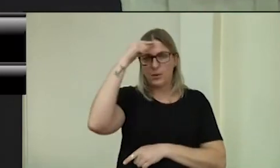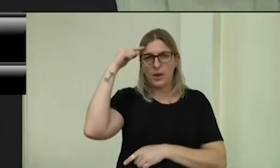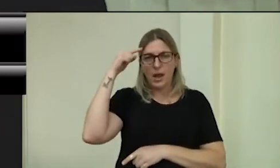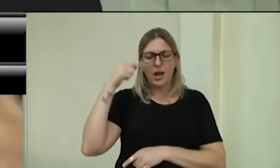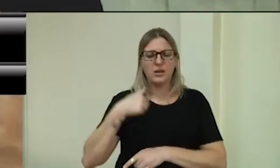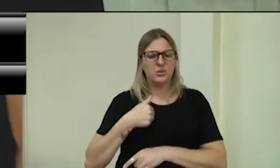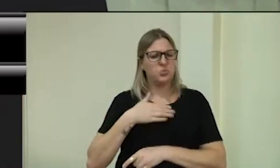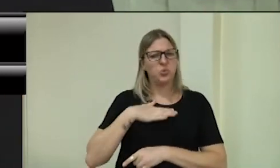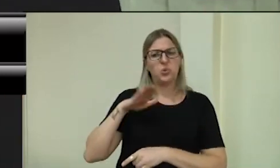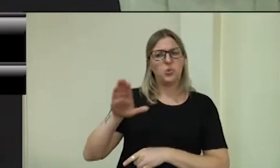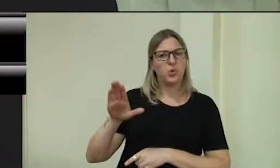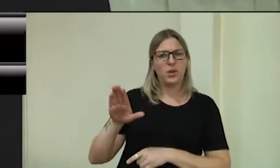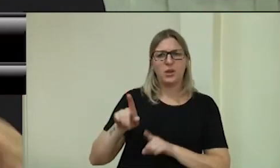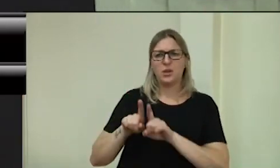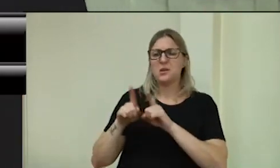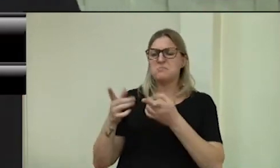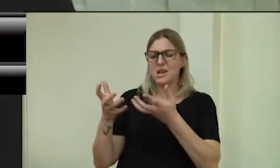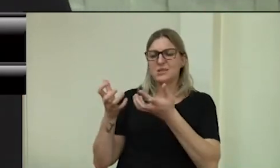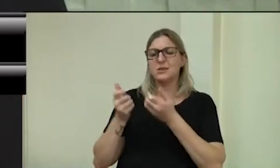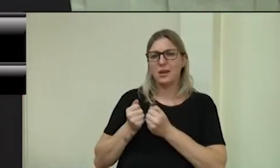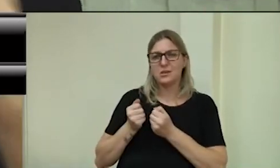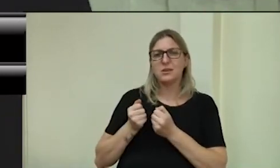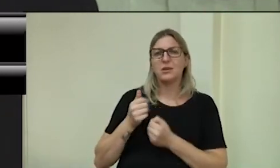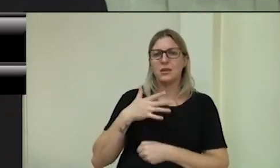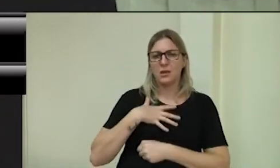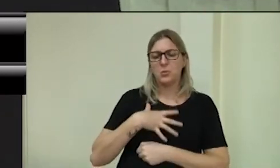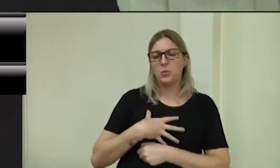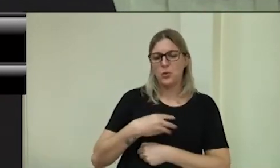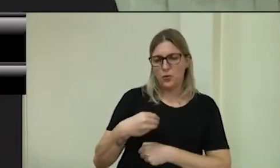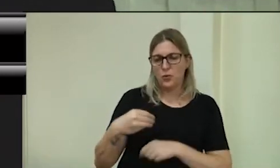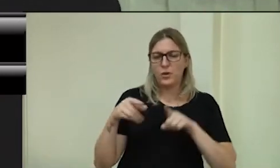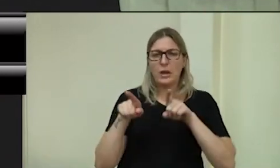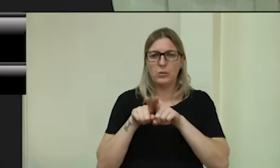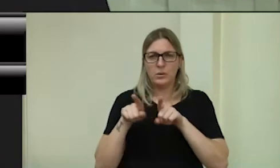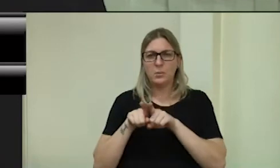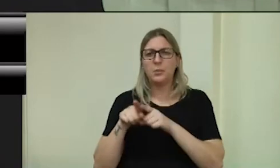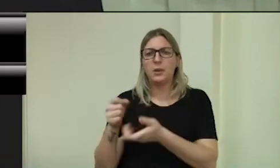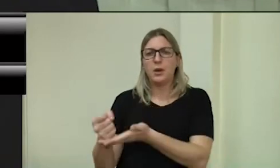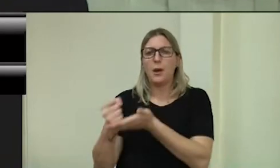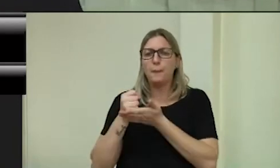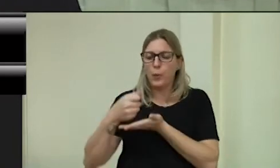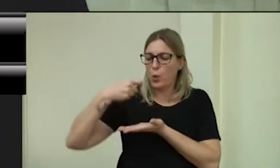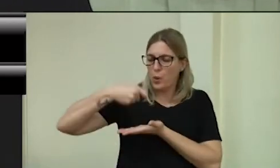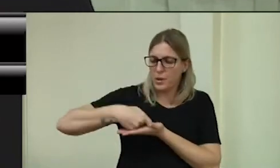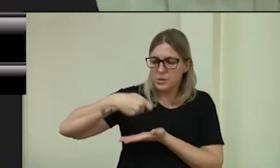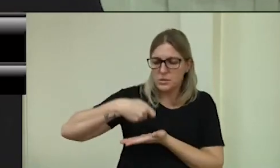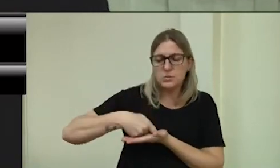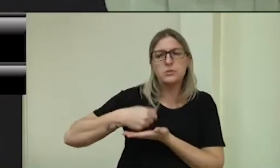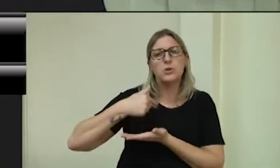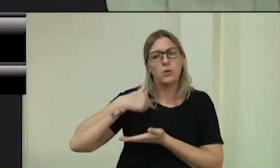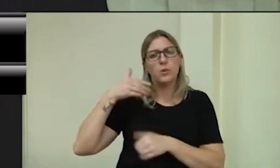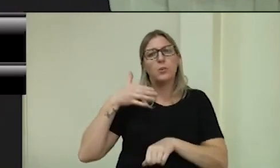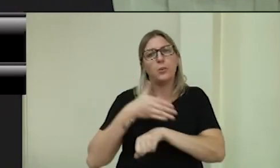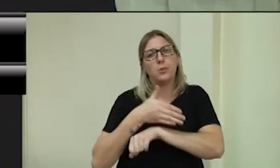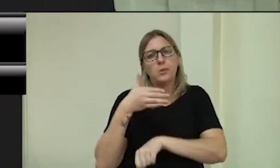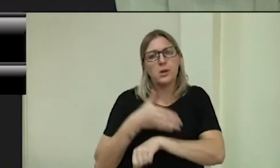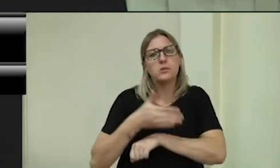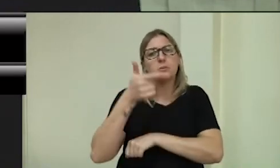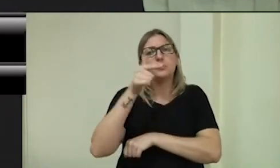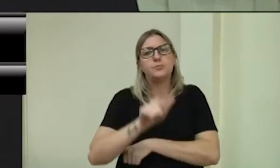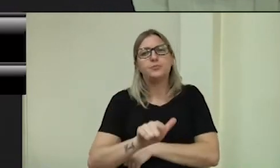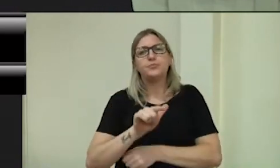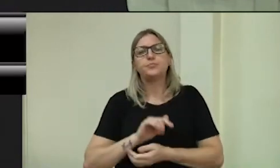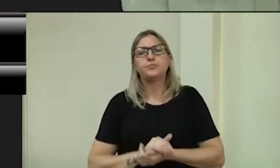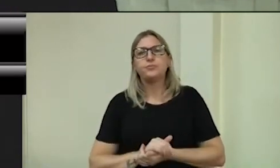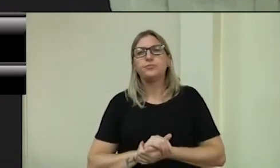função, eu acabei aceitando o meu filho, que insistiu para mim ir também, e